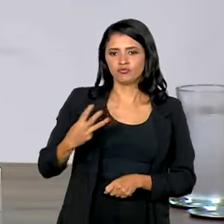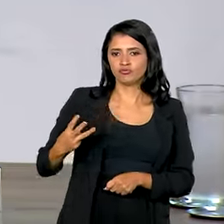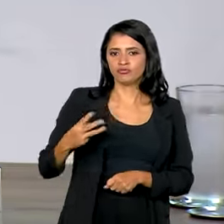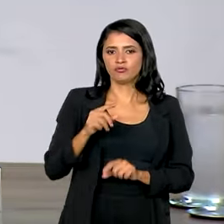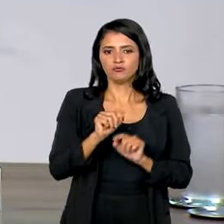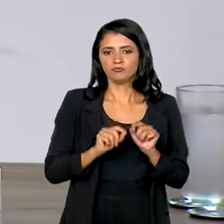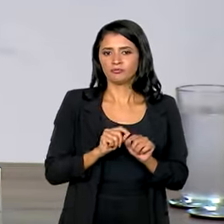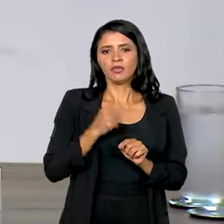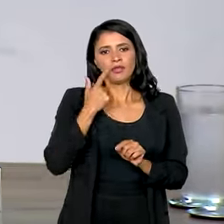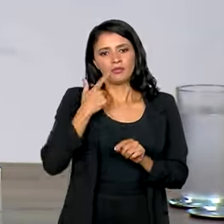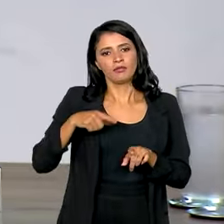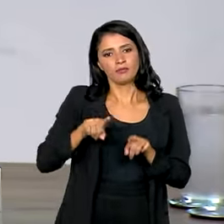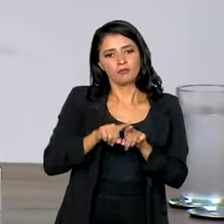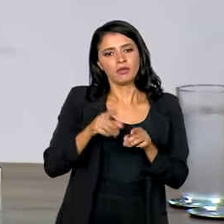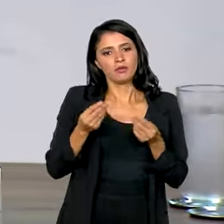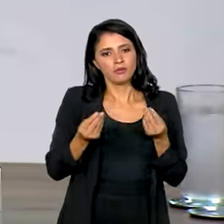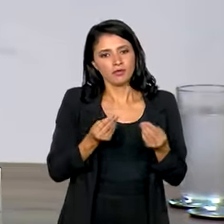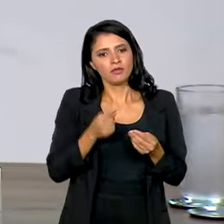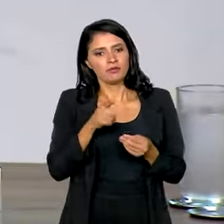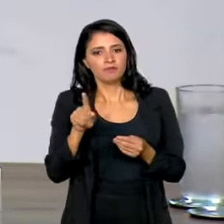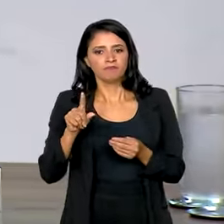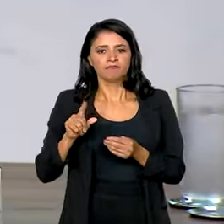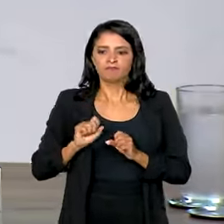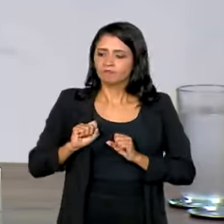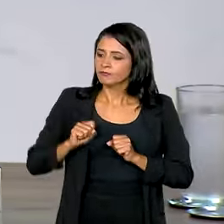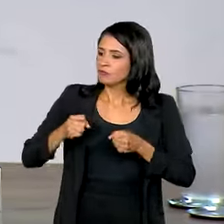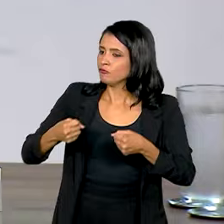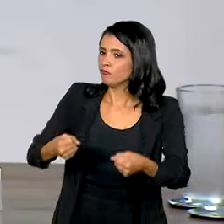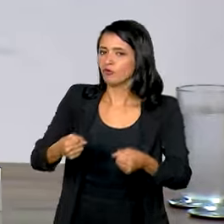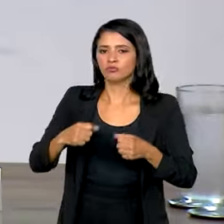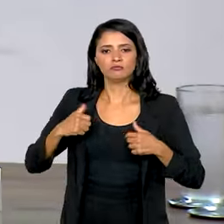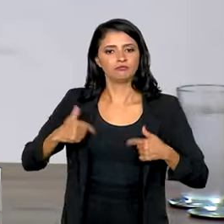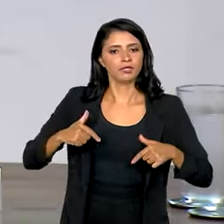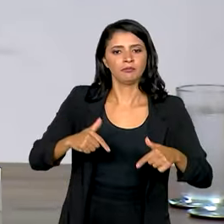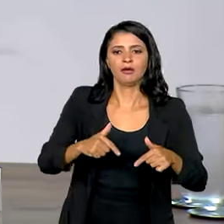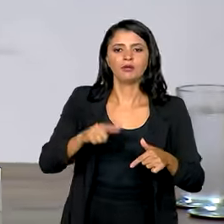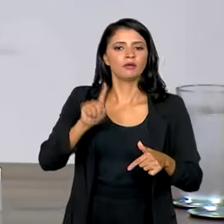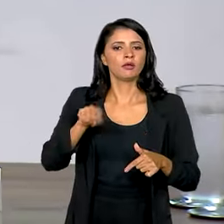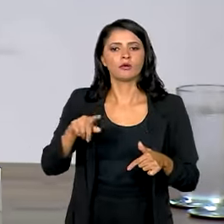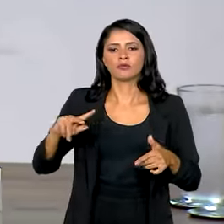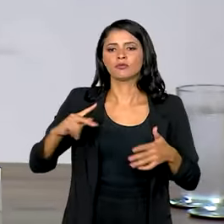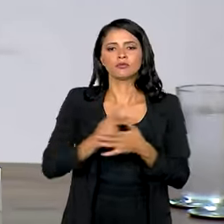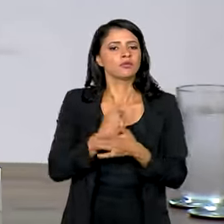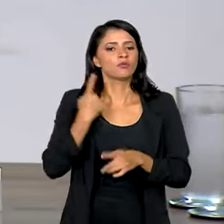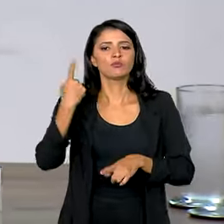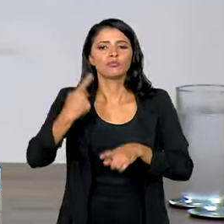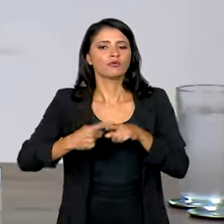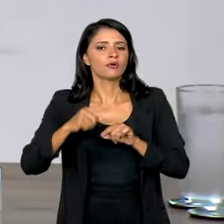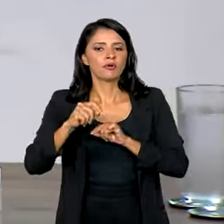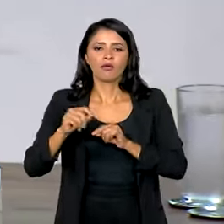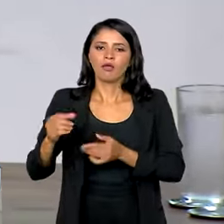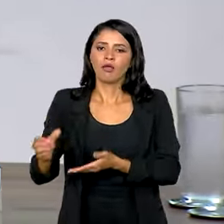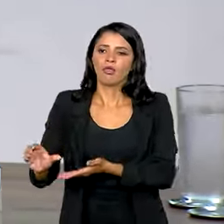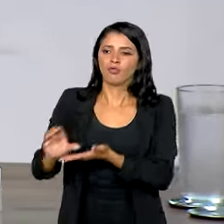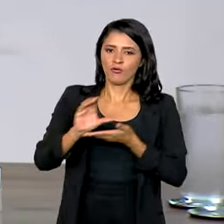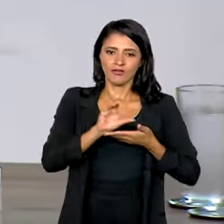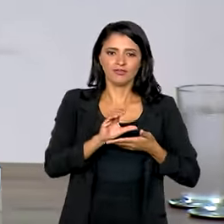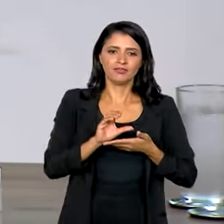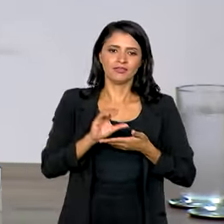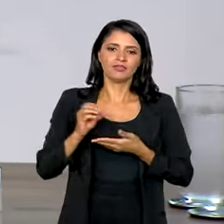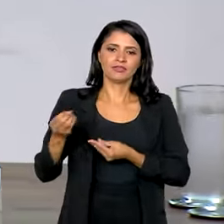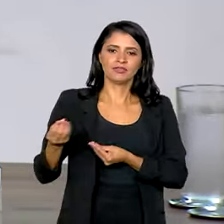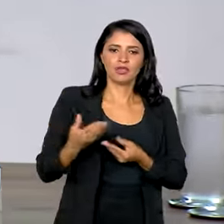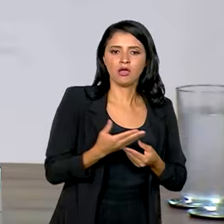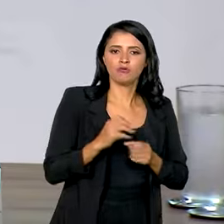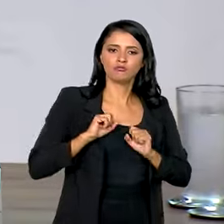não obstante a gente ter tido também todo esse esforço de execução. Acho que isso aconteceu no caso das doações em especial por